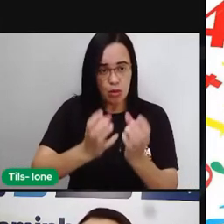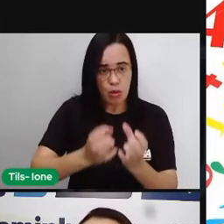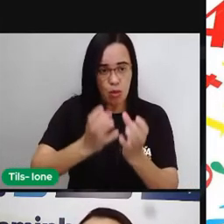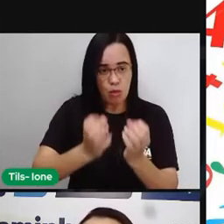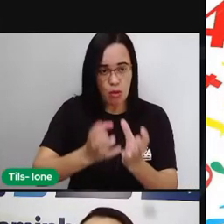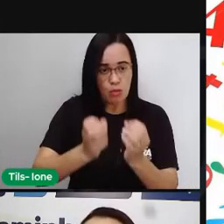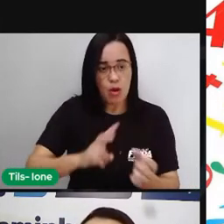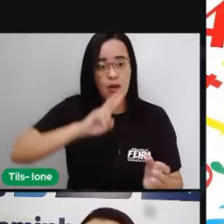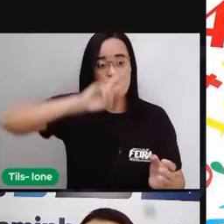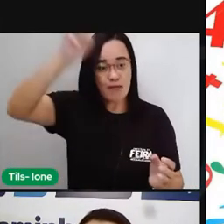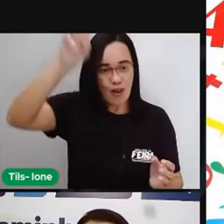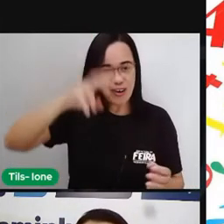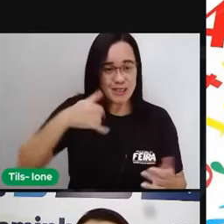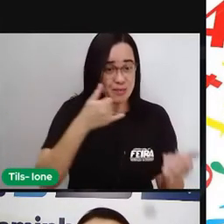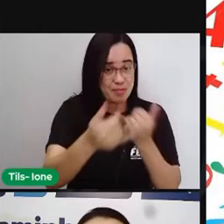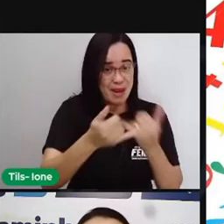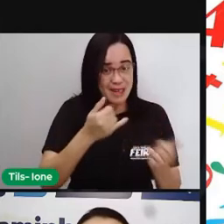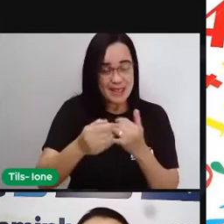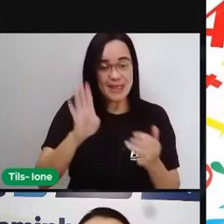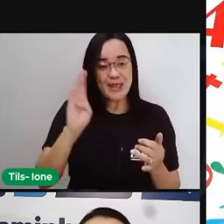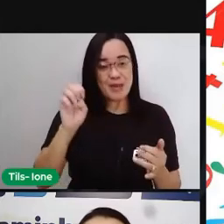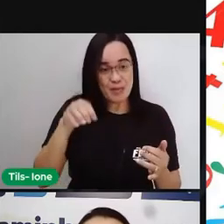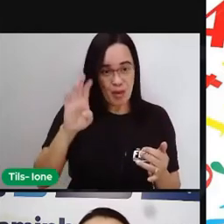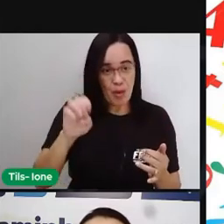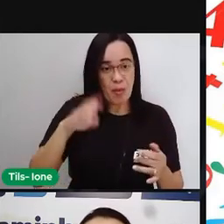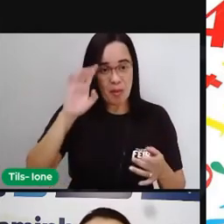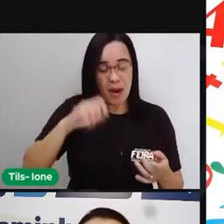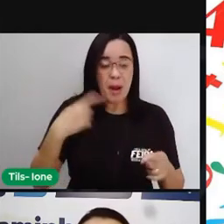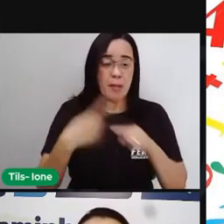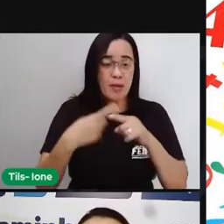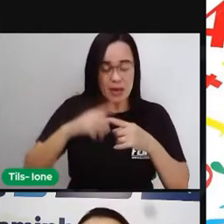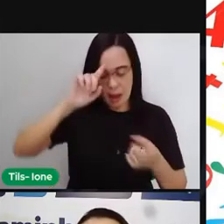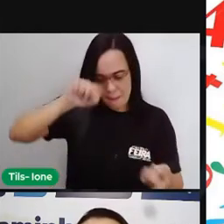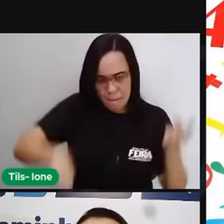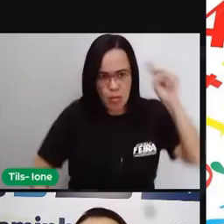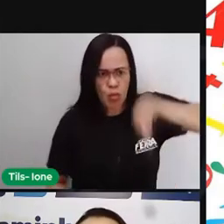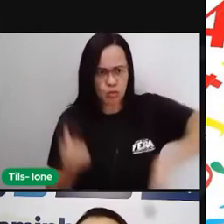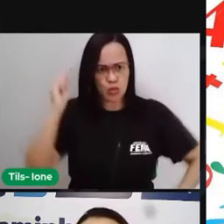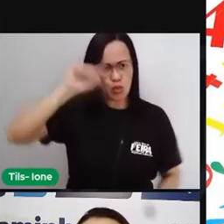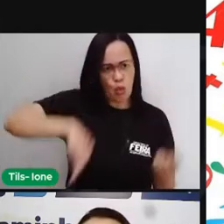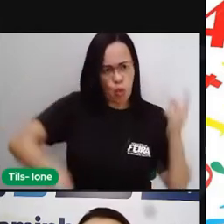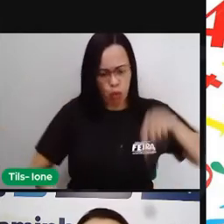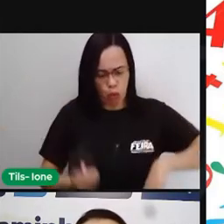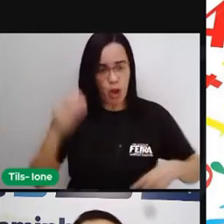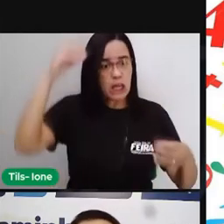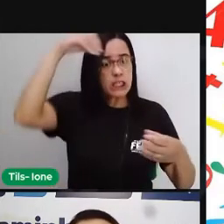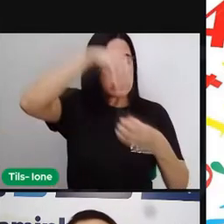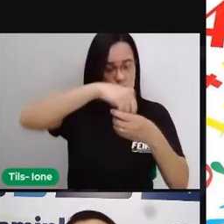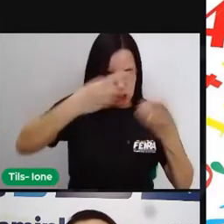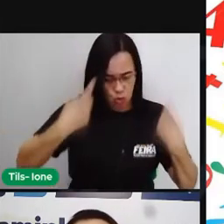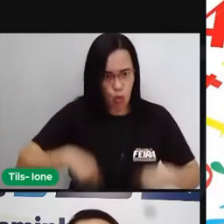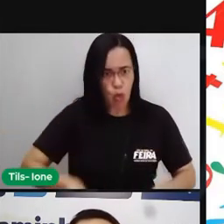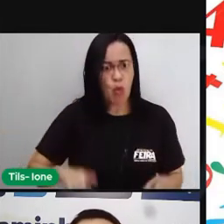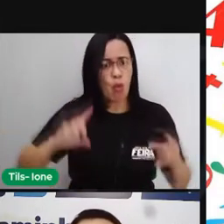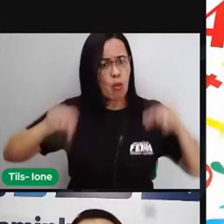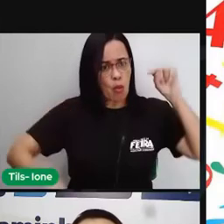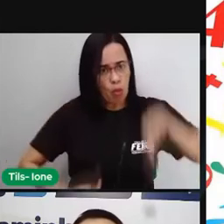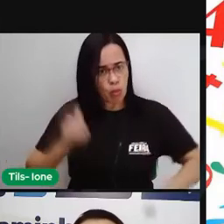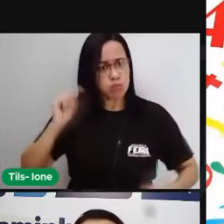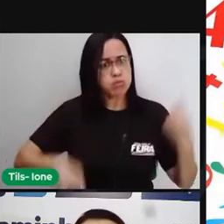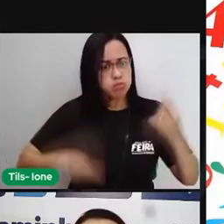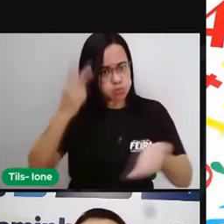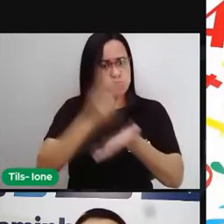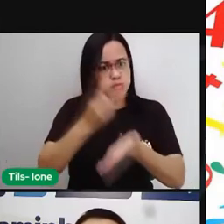funciona como uma bomba espalhando o sangue por nosso corpo. A prótron tem uma informação aqui muito interessante para a gente observar.